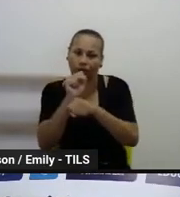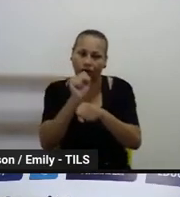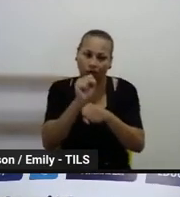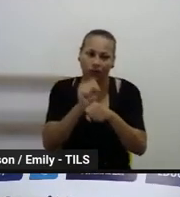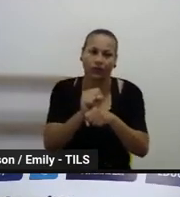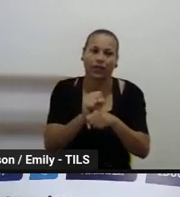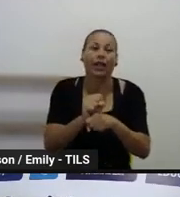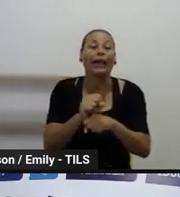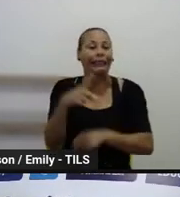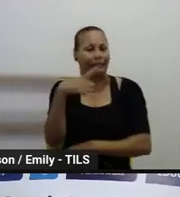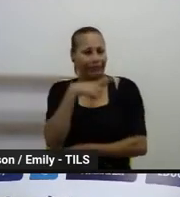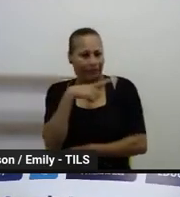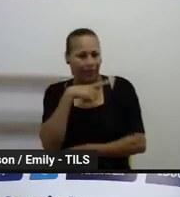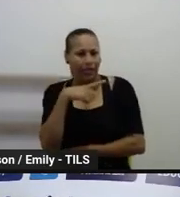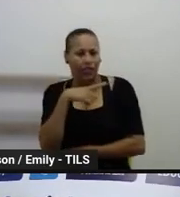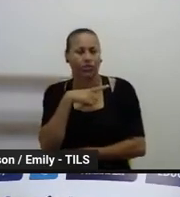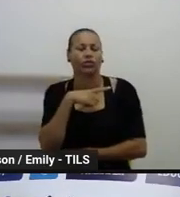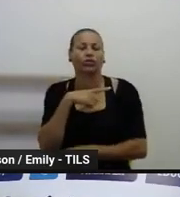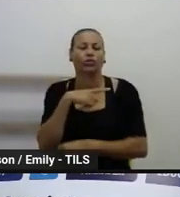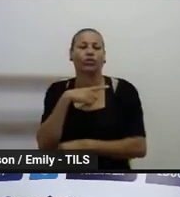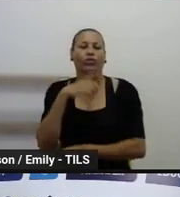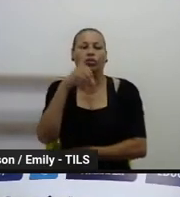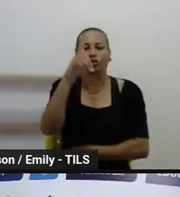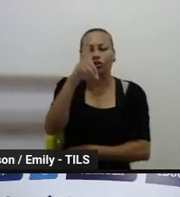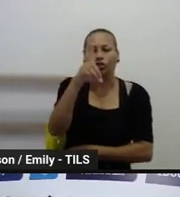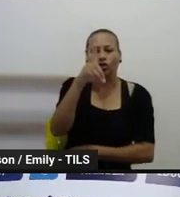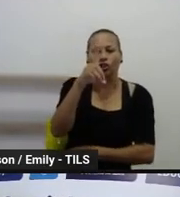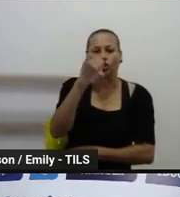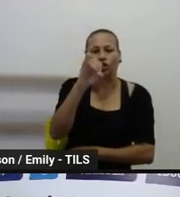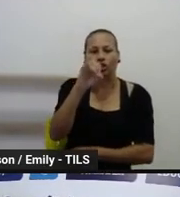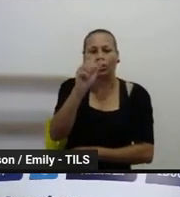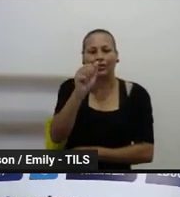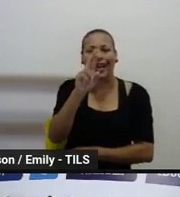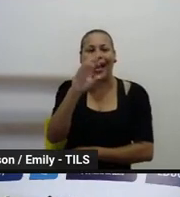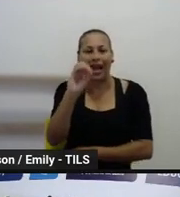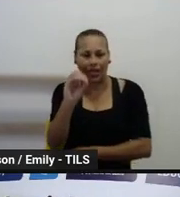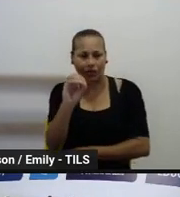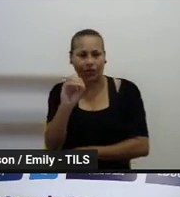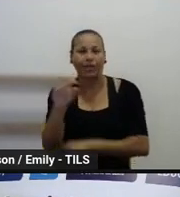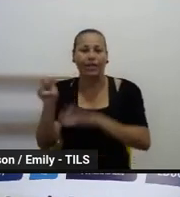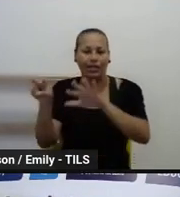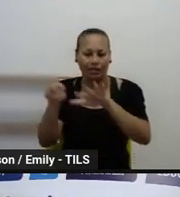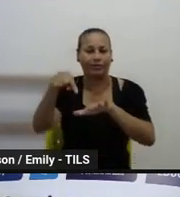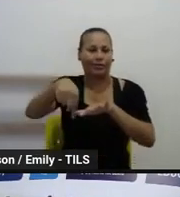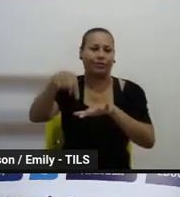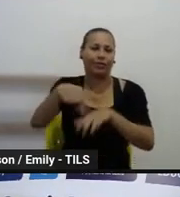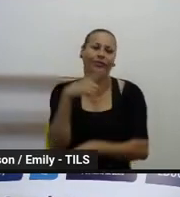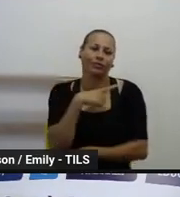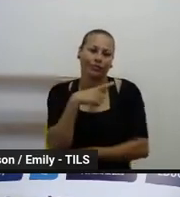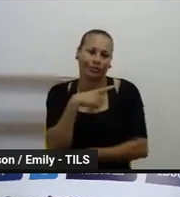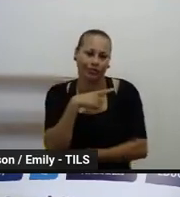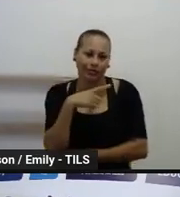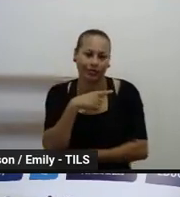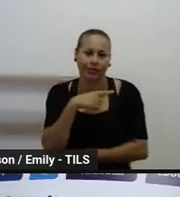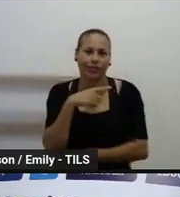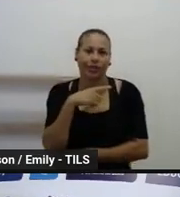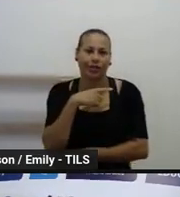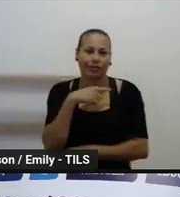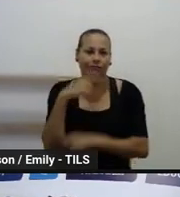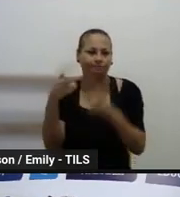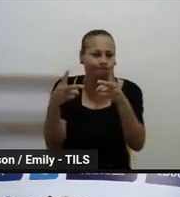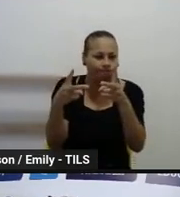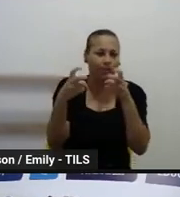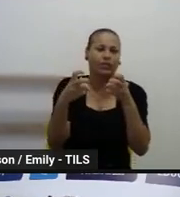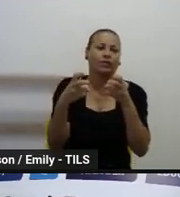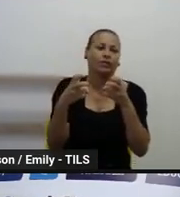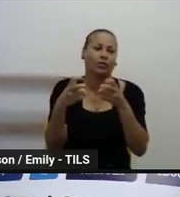oficial também dessa semana que o edital saiu, mas fiquem atentos que a prorrogação também vai ser publicada.